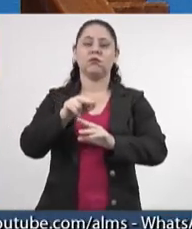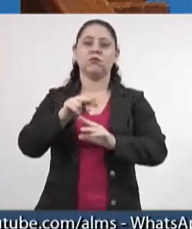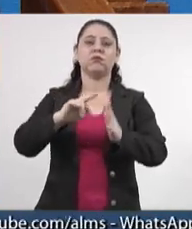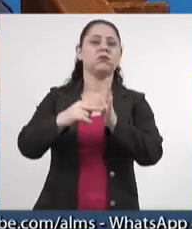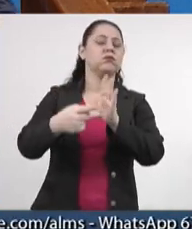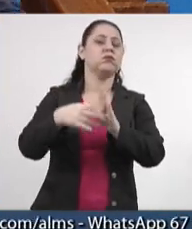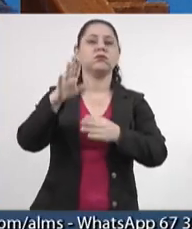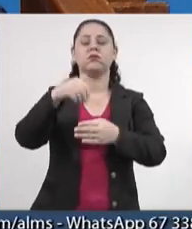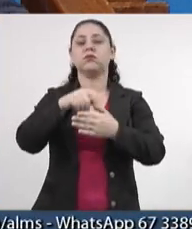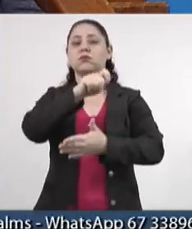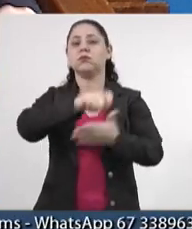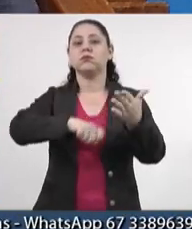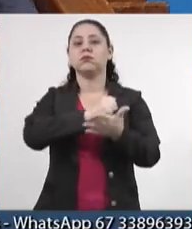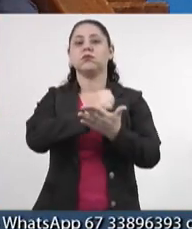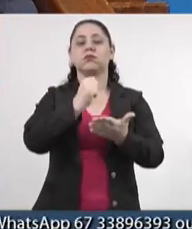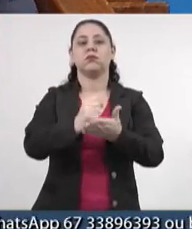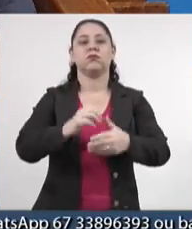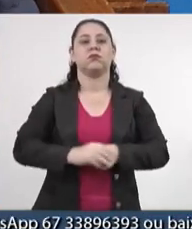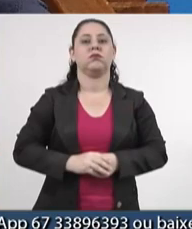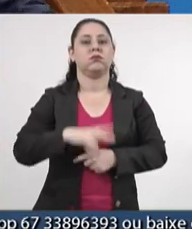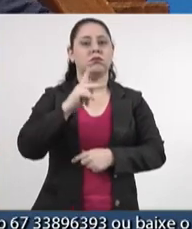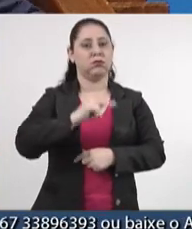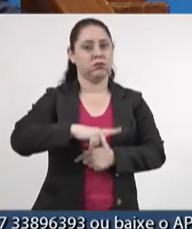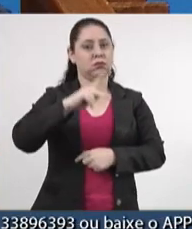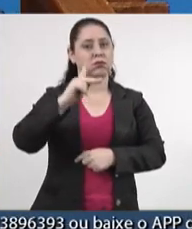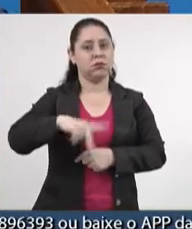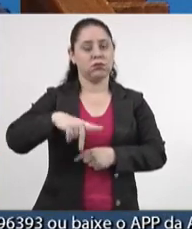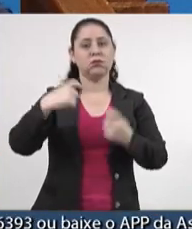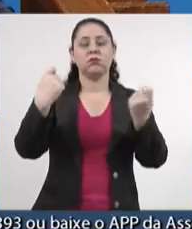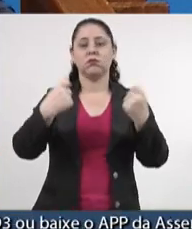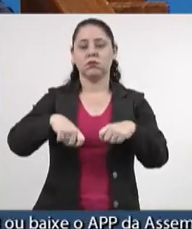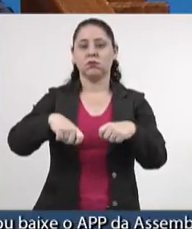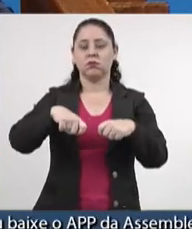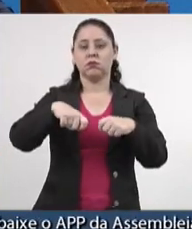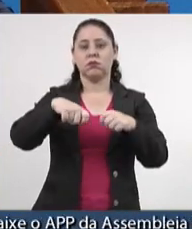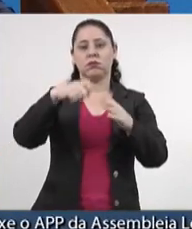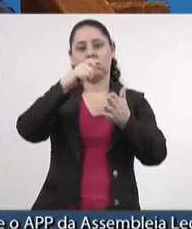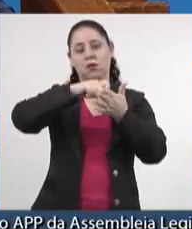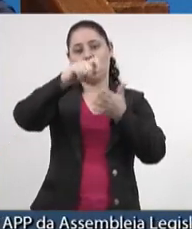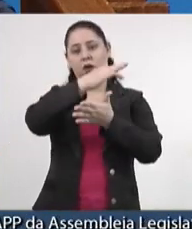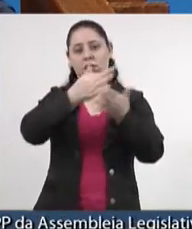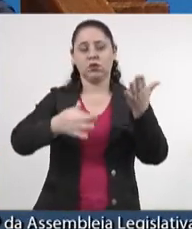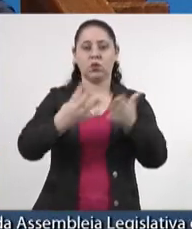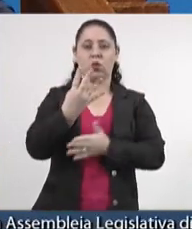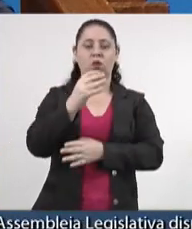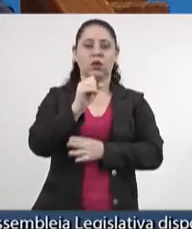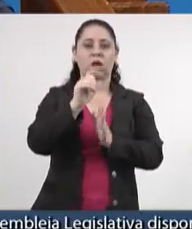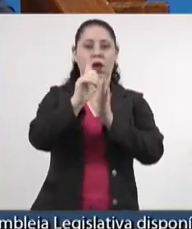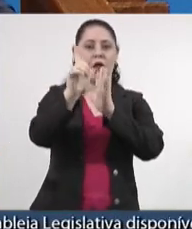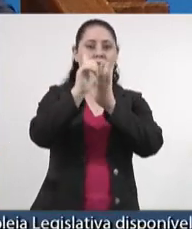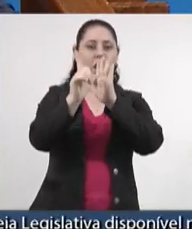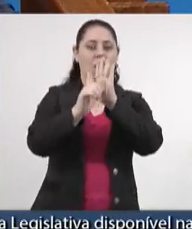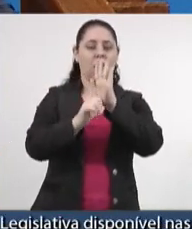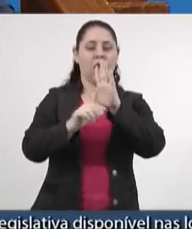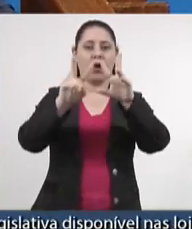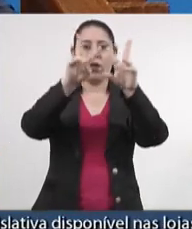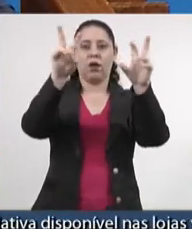Para se inscrever, o professor deve enviar um texto de até 40 linhas com o tema.